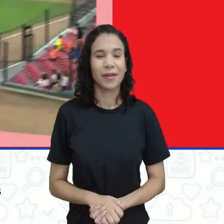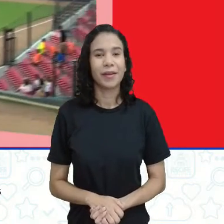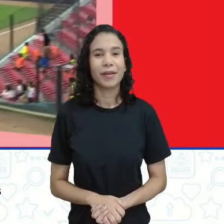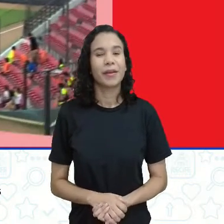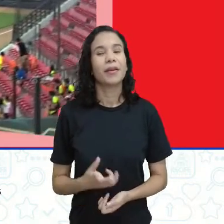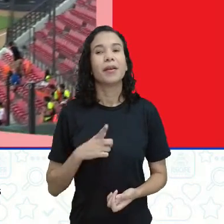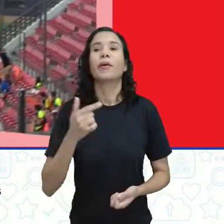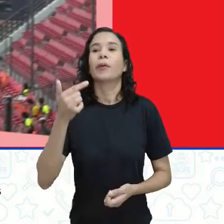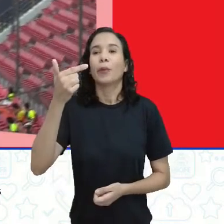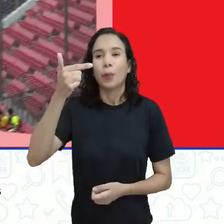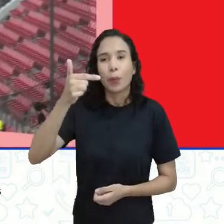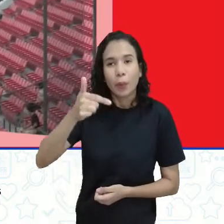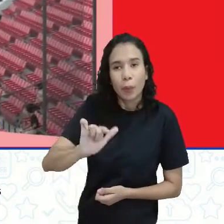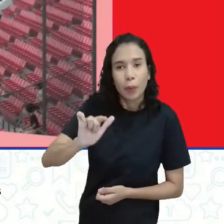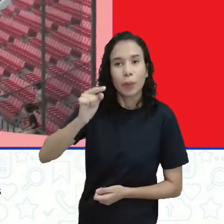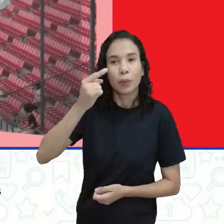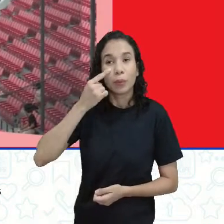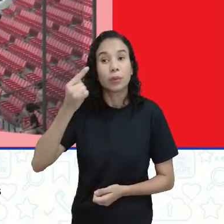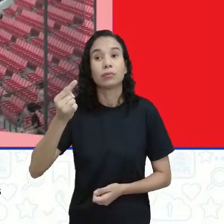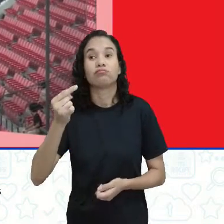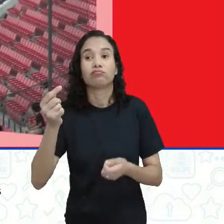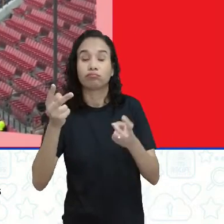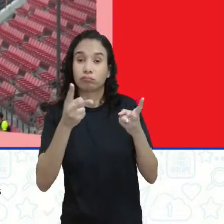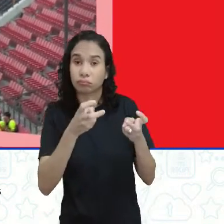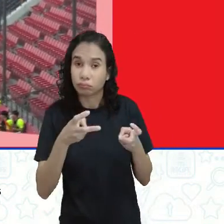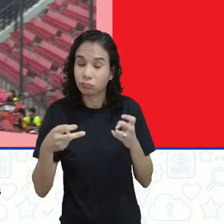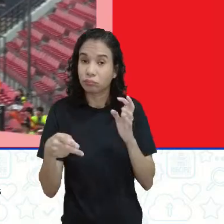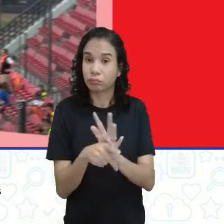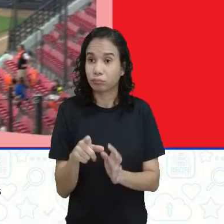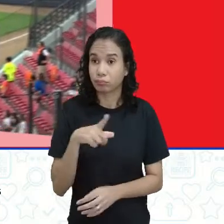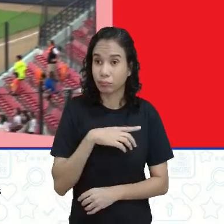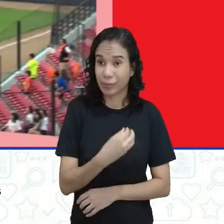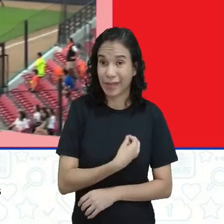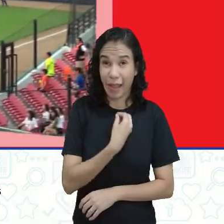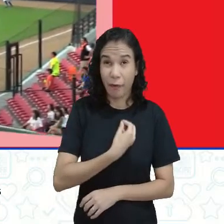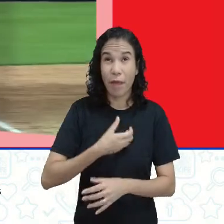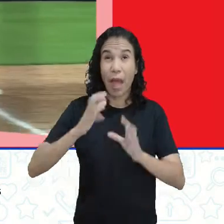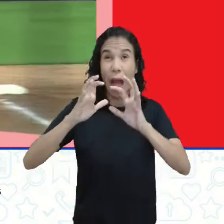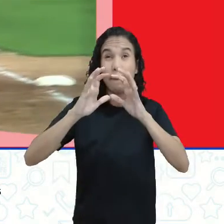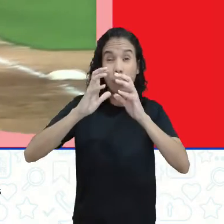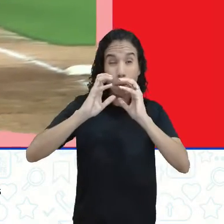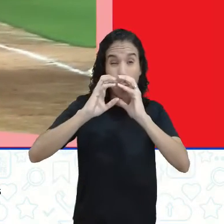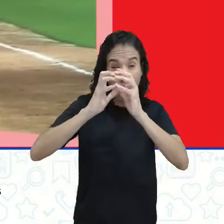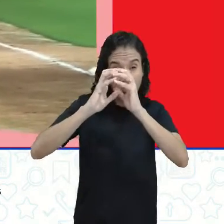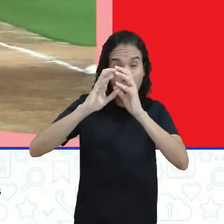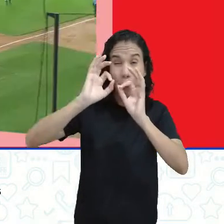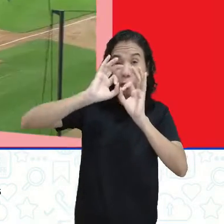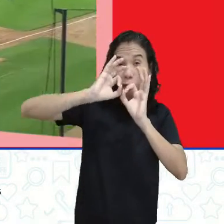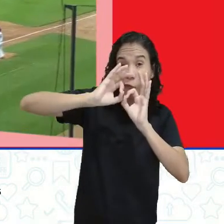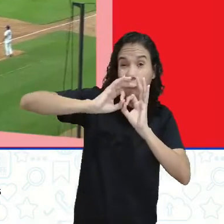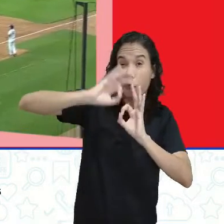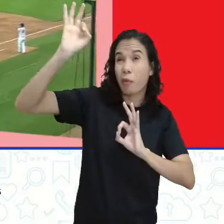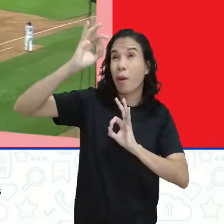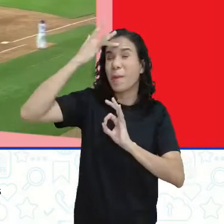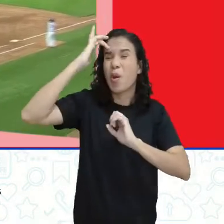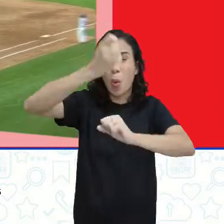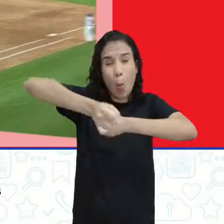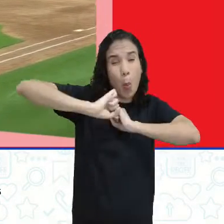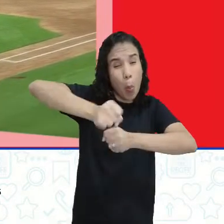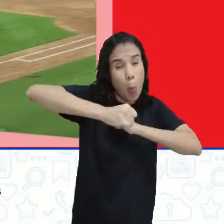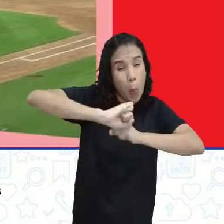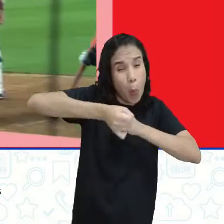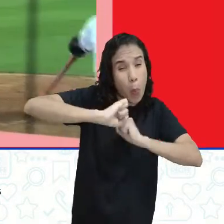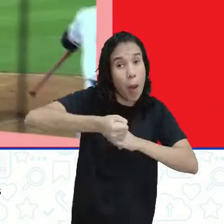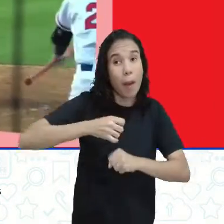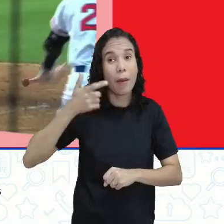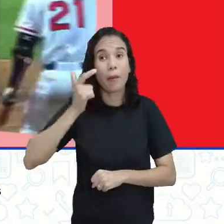E aí, ó, mais uma vez, né? Vocês vendo aí um outro caso. Veja a bola foi lá não sei pra onde. O cara vai correndo. Corre, corre, corre.